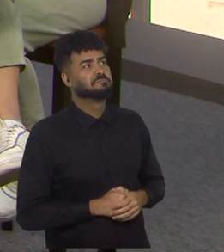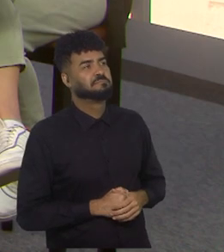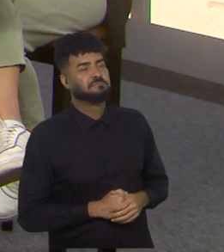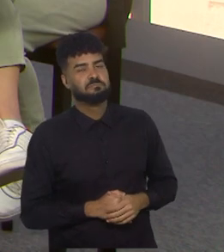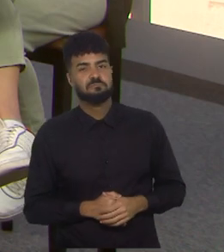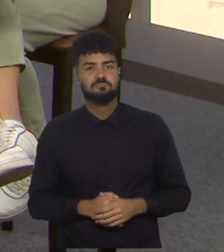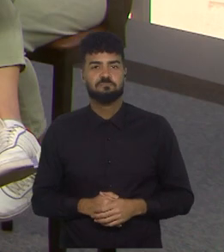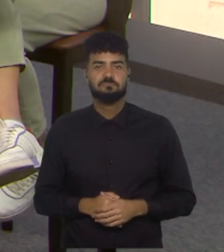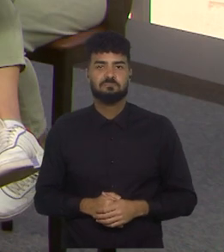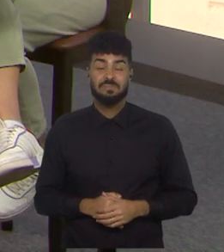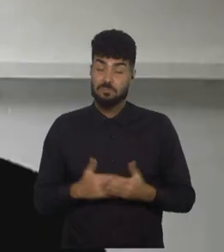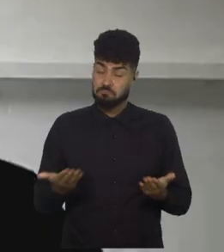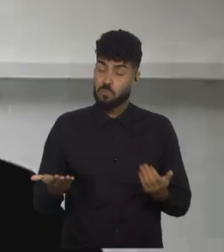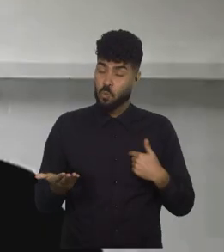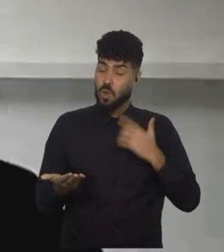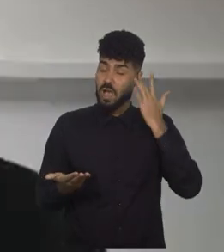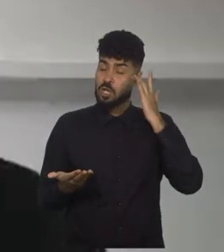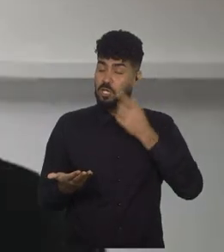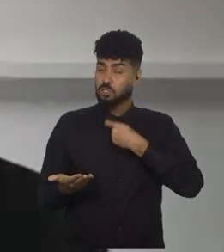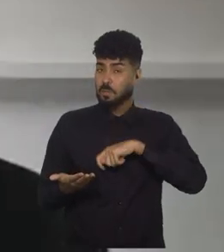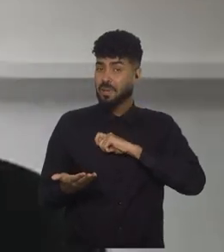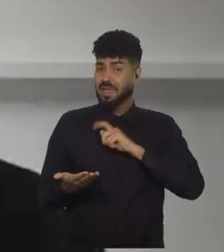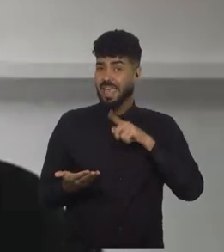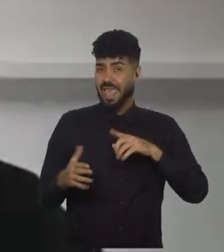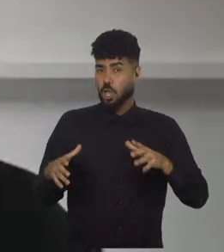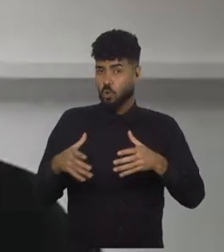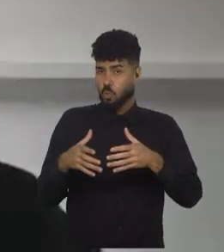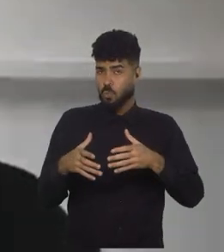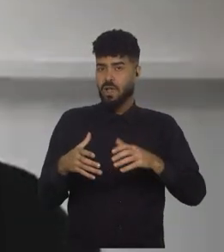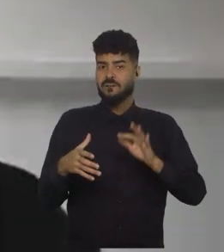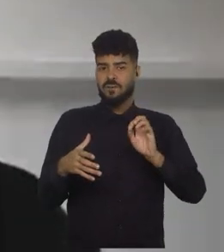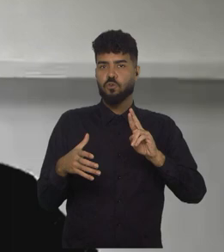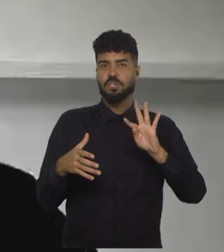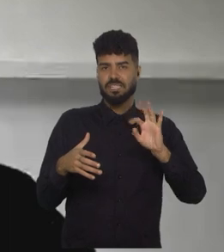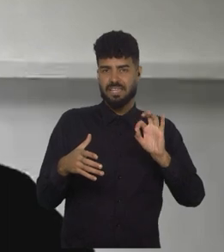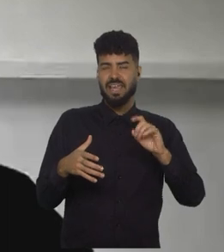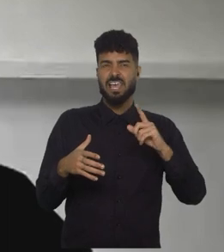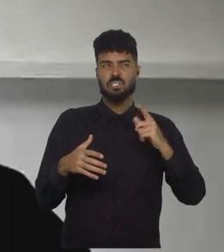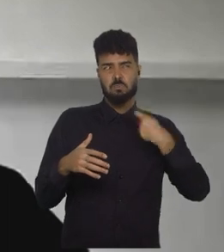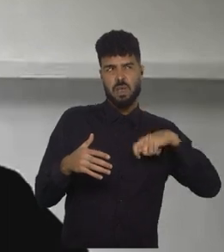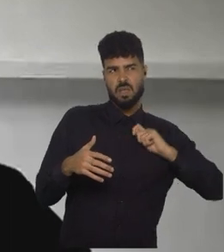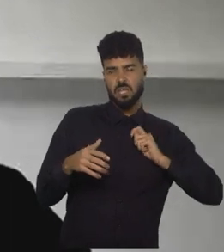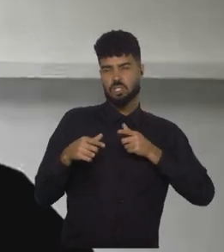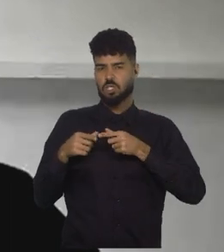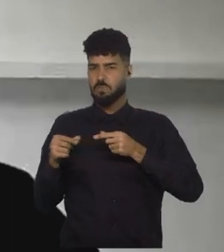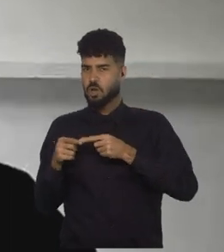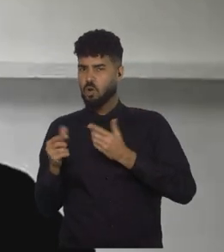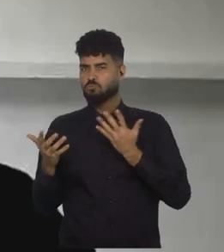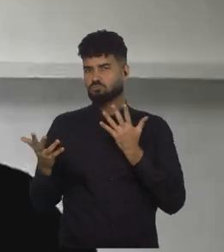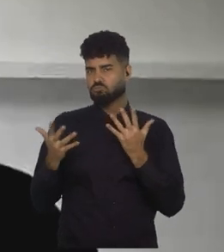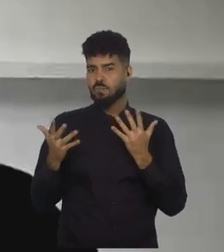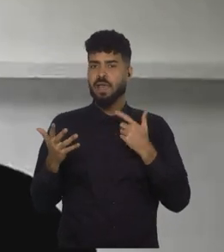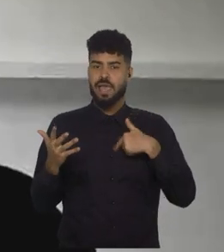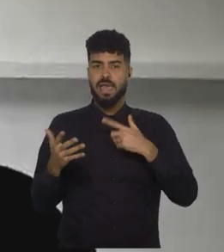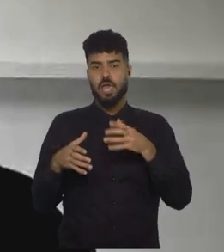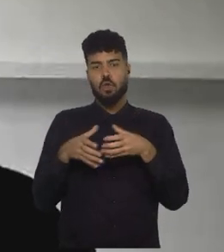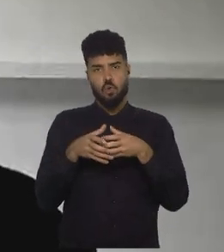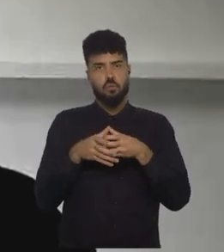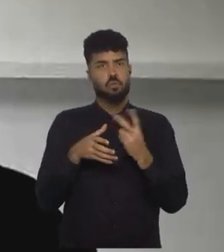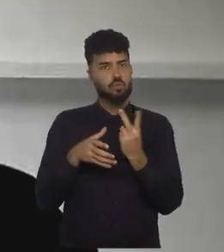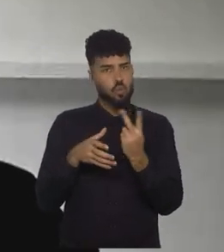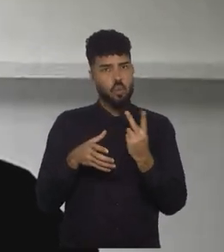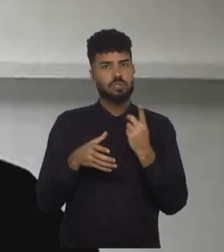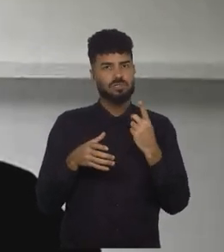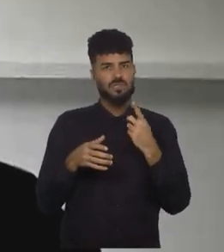Então, acho que a Espanha é favorita do seu grupo, junto com o Japão. é um grupo bem acessível, das duas seleções.